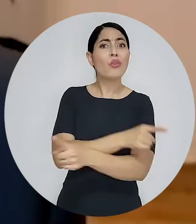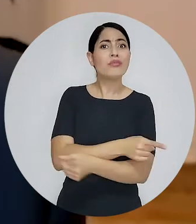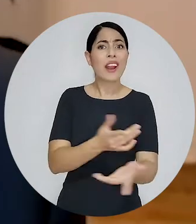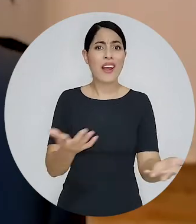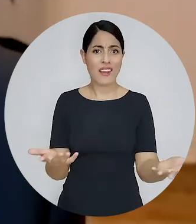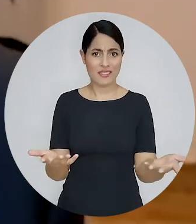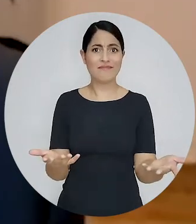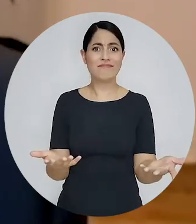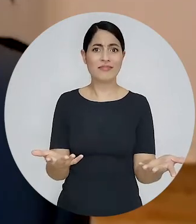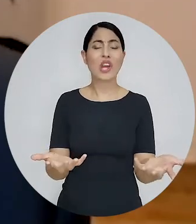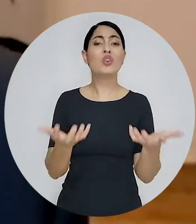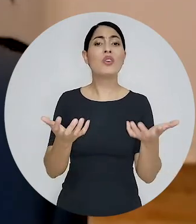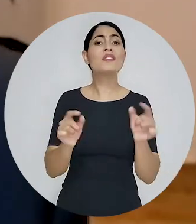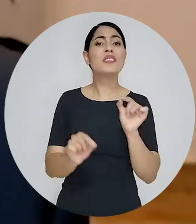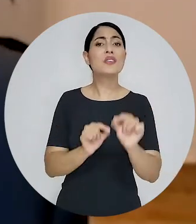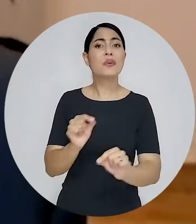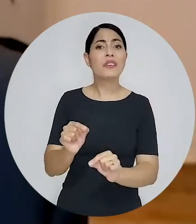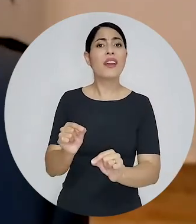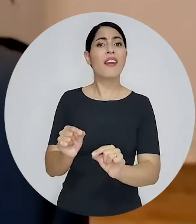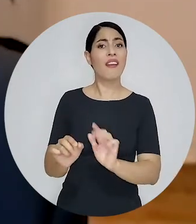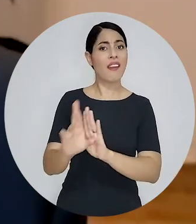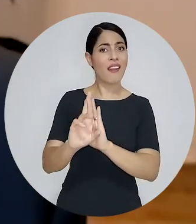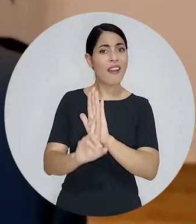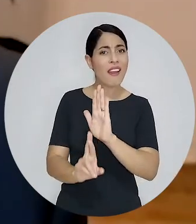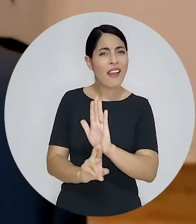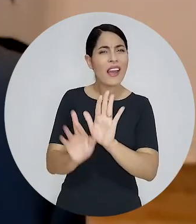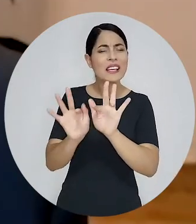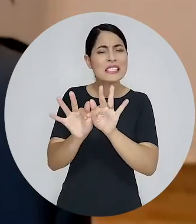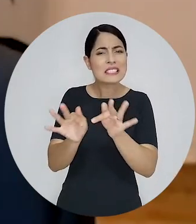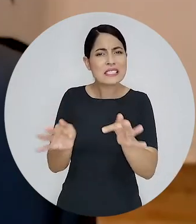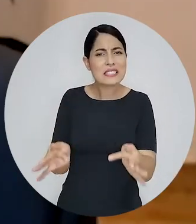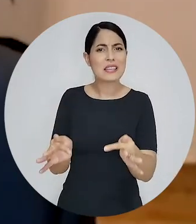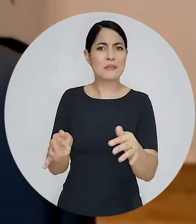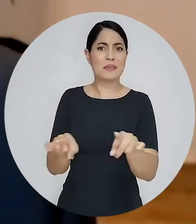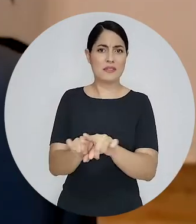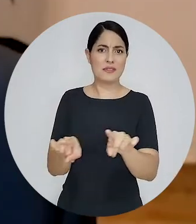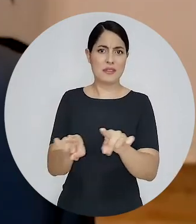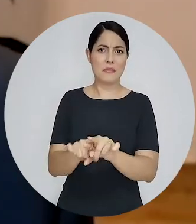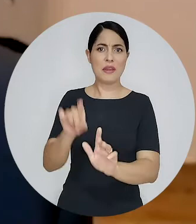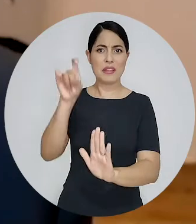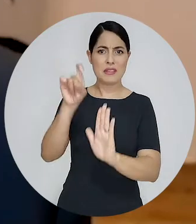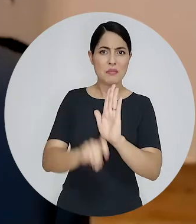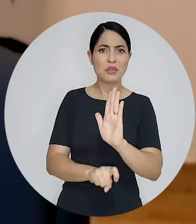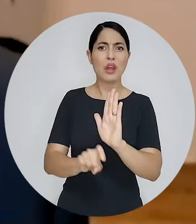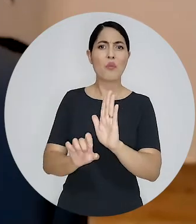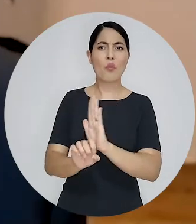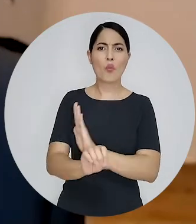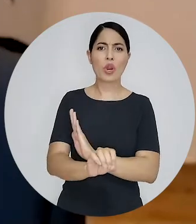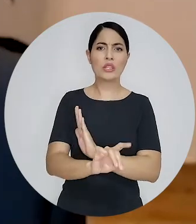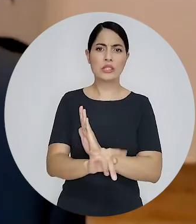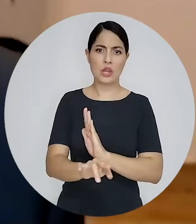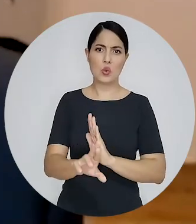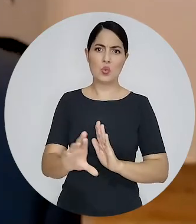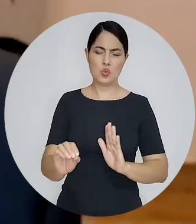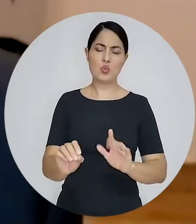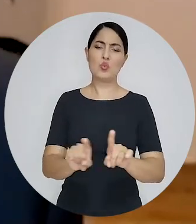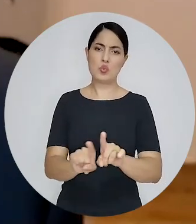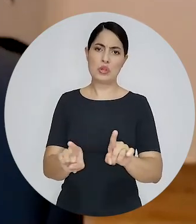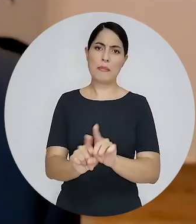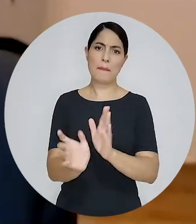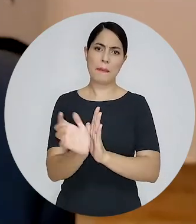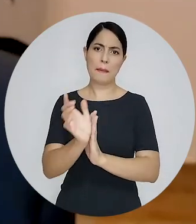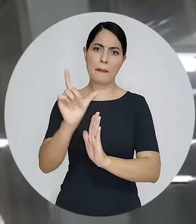a direção contrária. Mais simplicidade neutralidade da carga tributária e menos